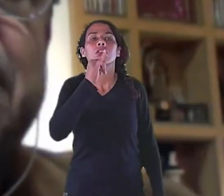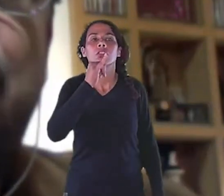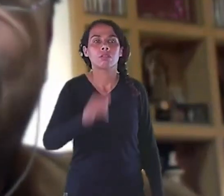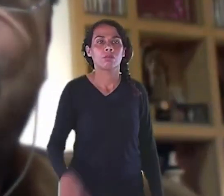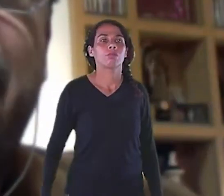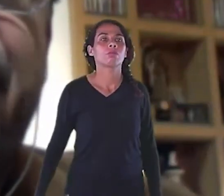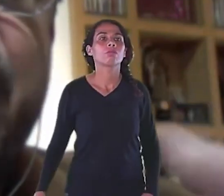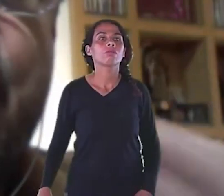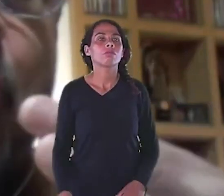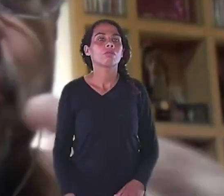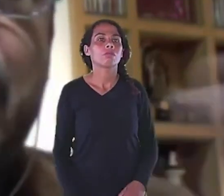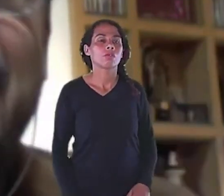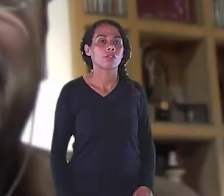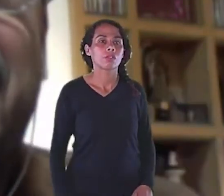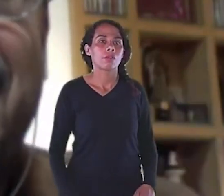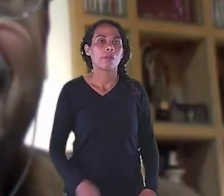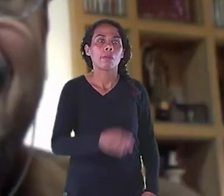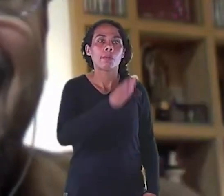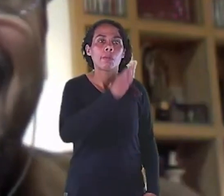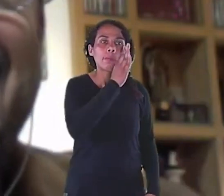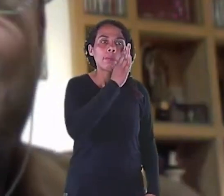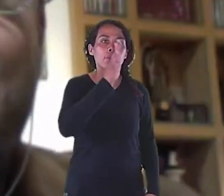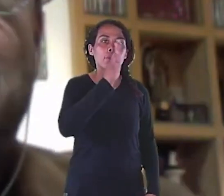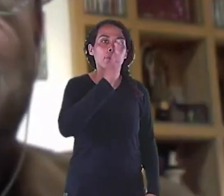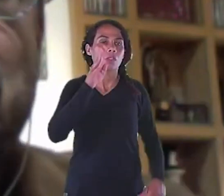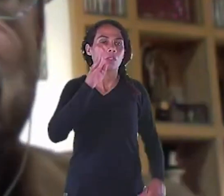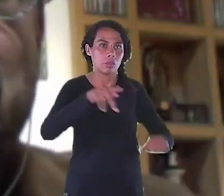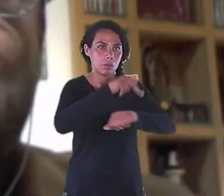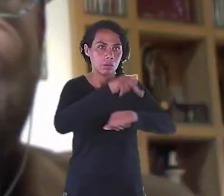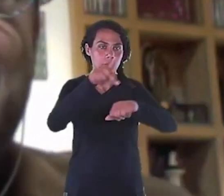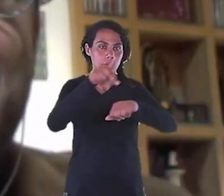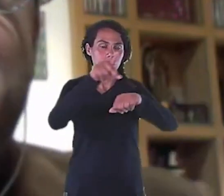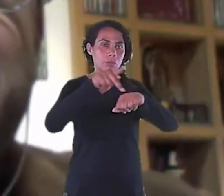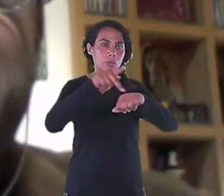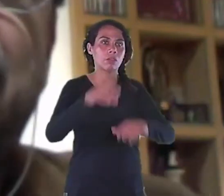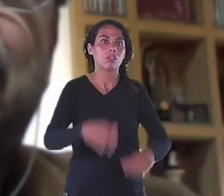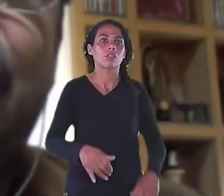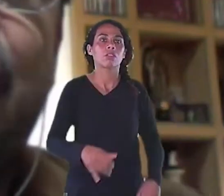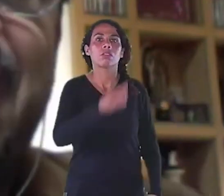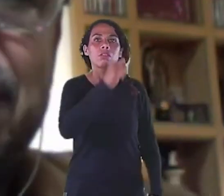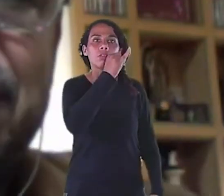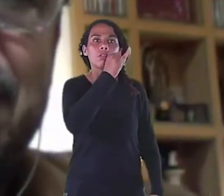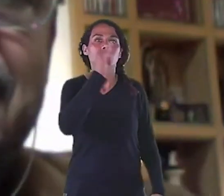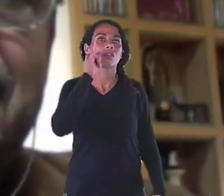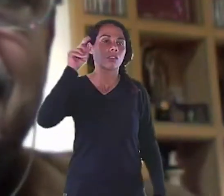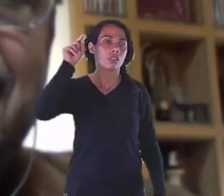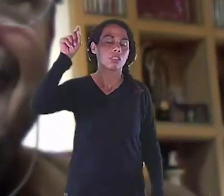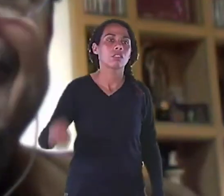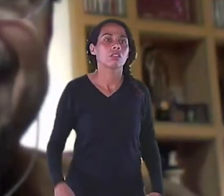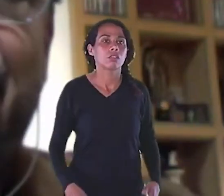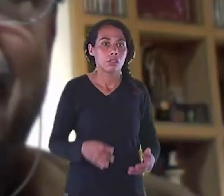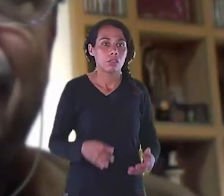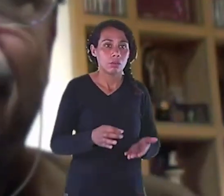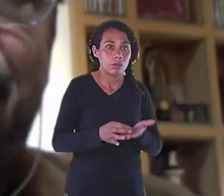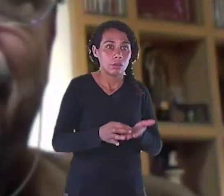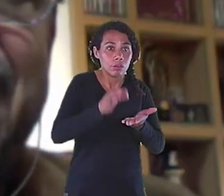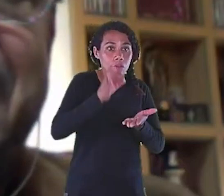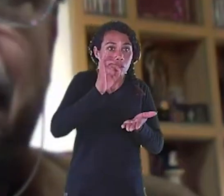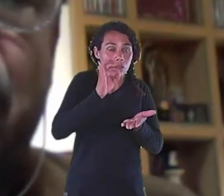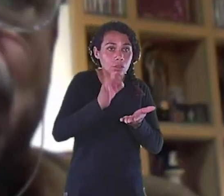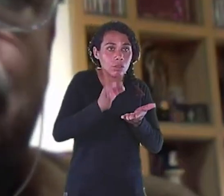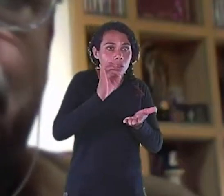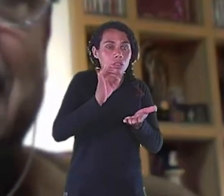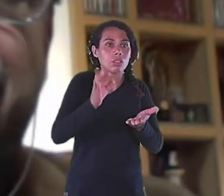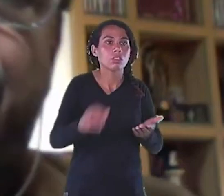Que você toma o café E come a xícara Ela é uma xícara De biscoito Revestida de chocolate Isso é feito